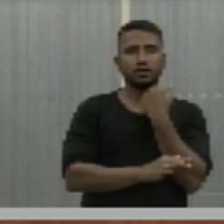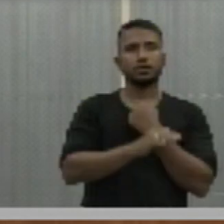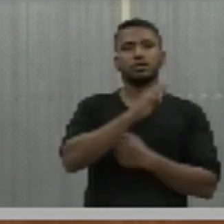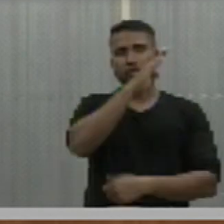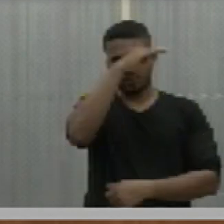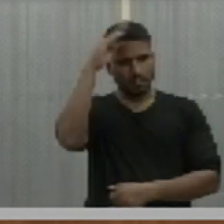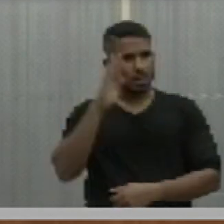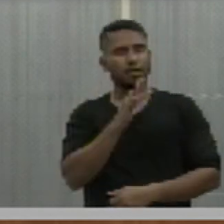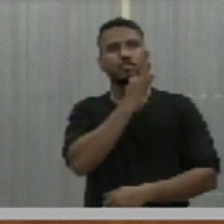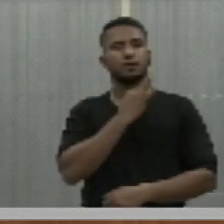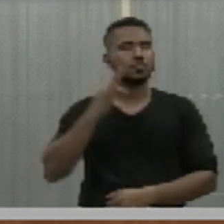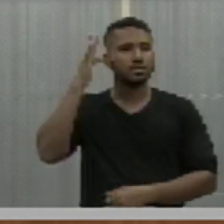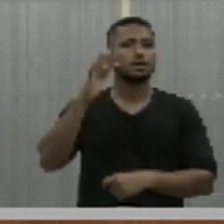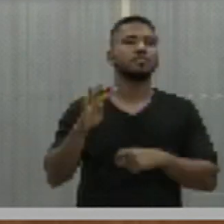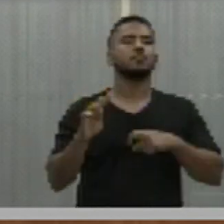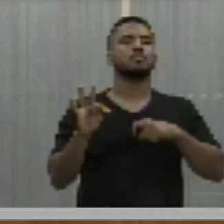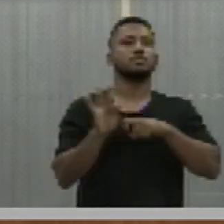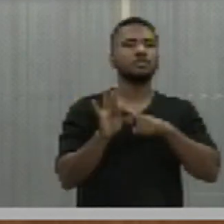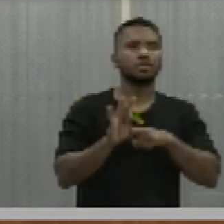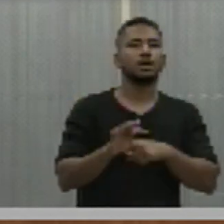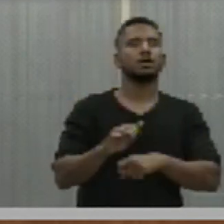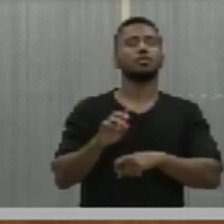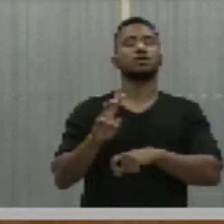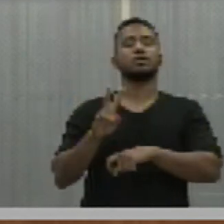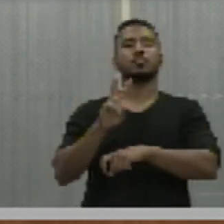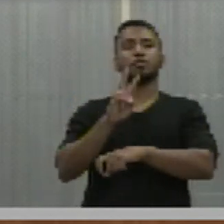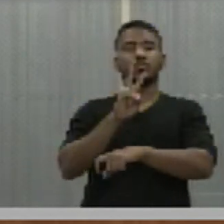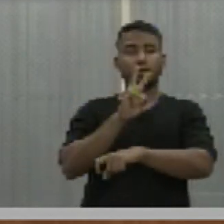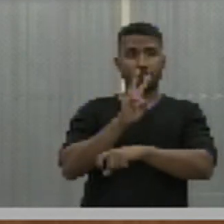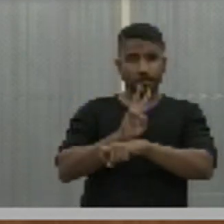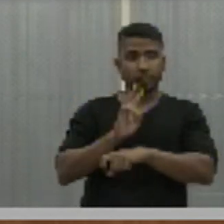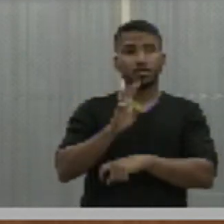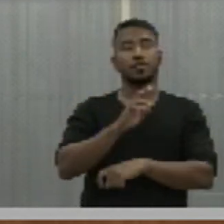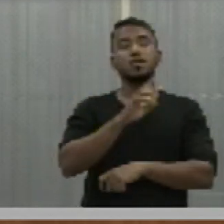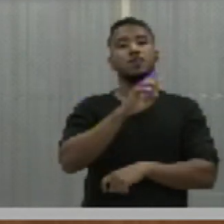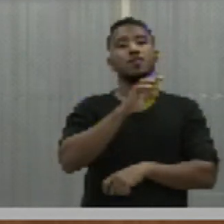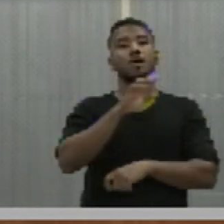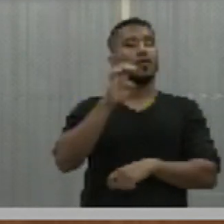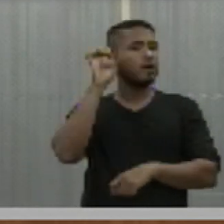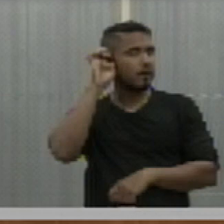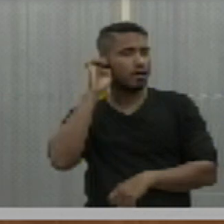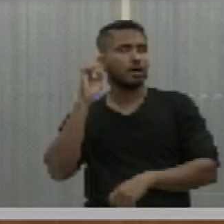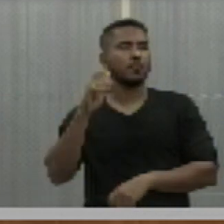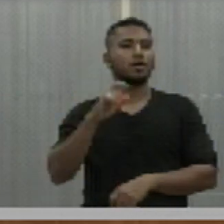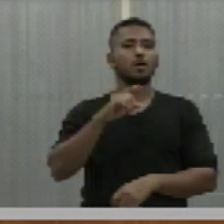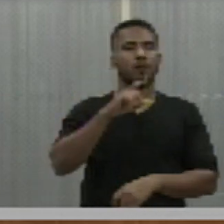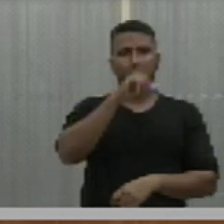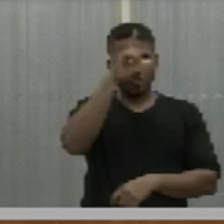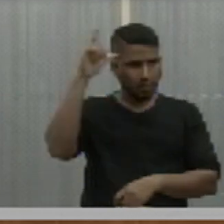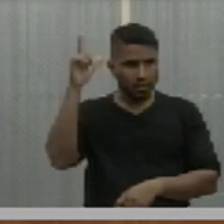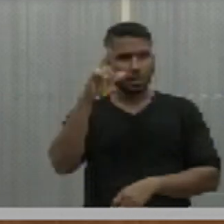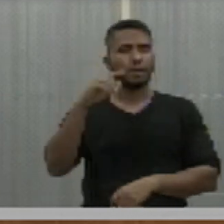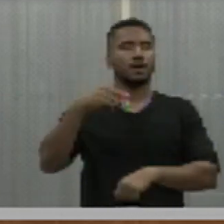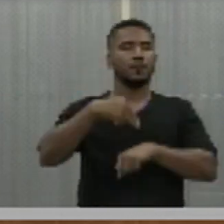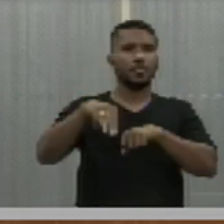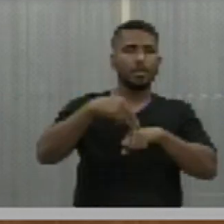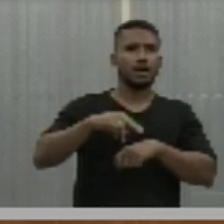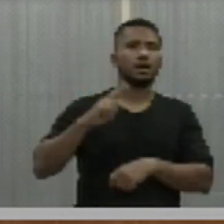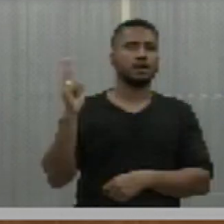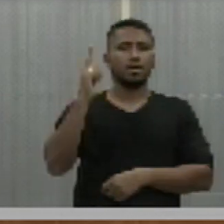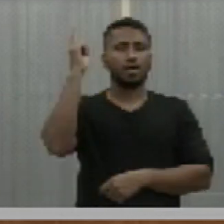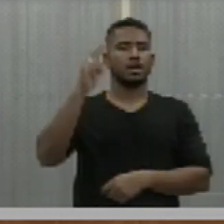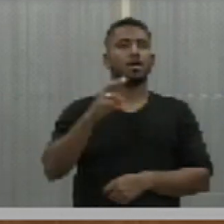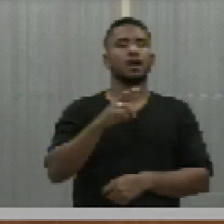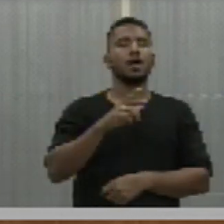Sampaio, doutor Tales Coelhos, doutor Vinícius, Evaldo Gomes, Fábio Novo, Francisco Lima, Hélio Isaías, Márden Menezes, Nerinho, Rubens